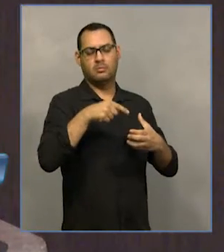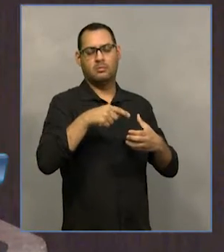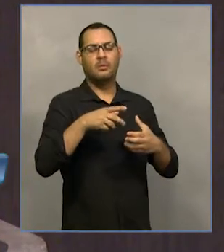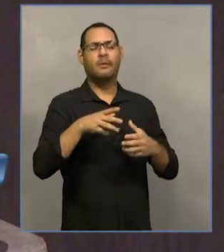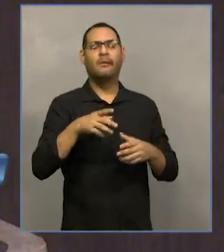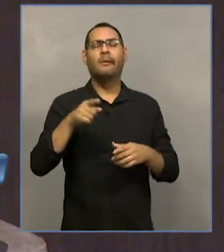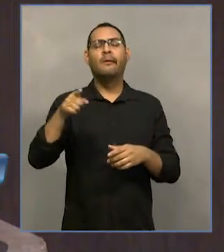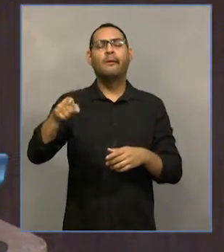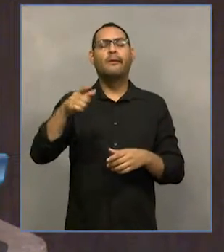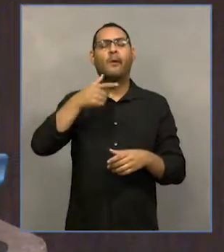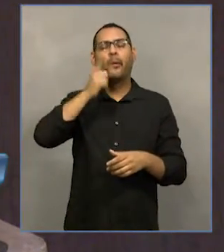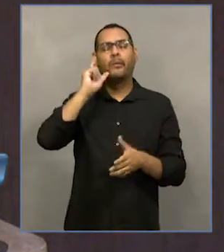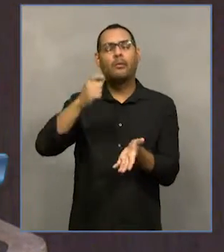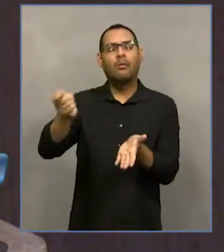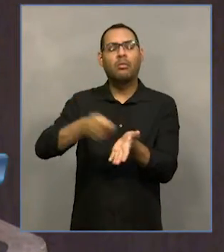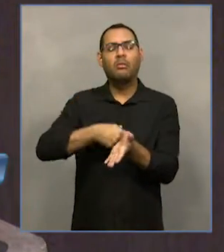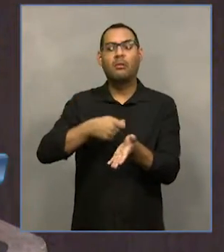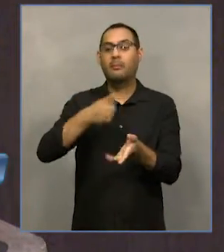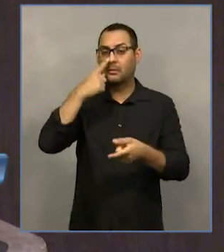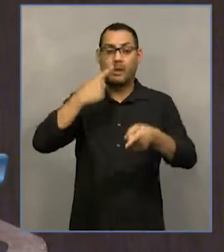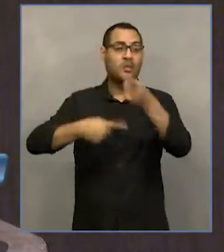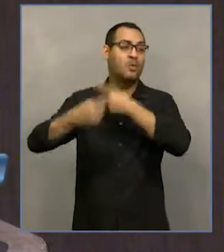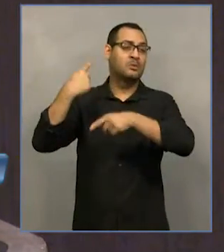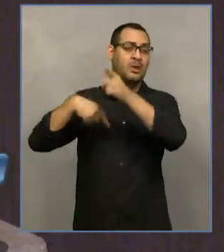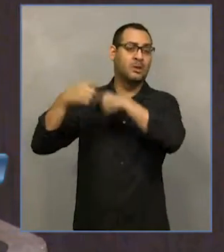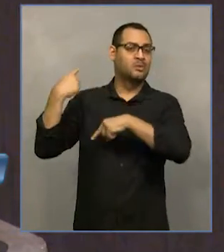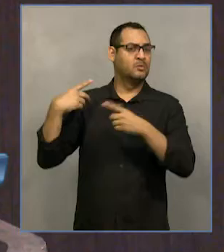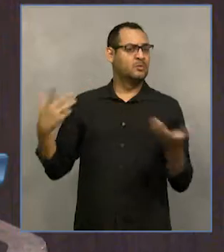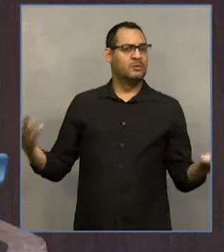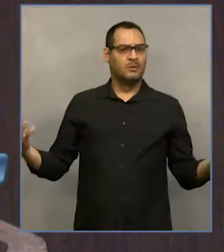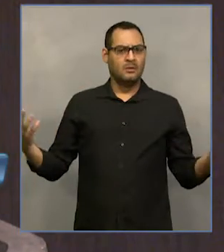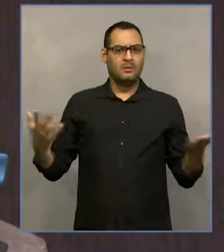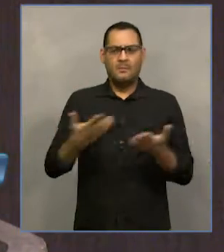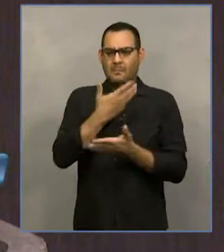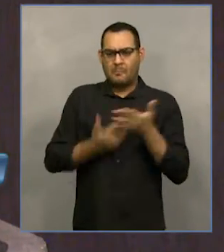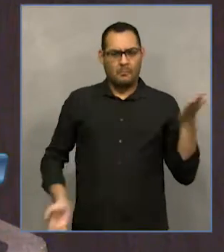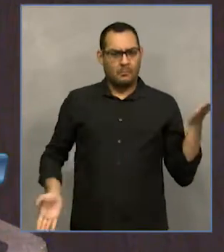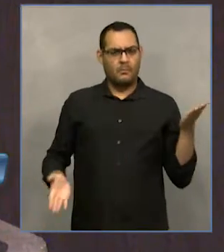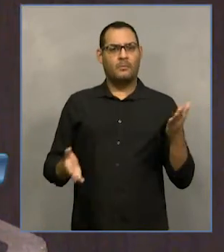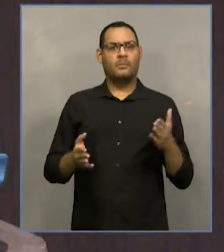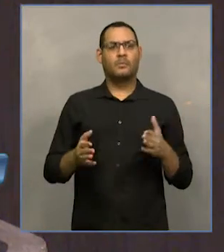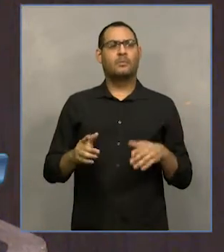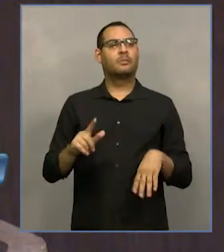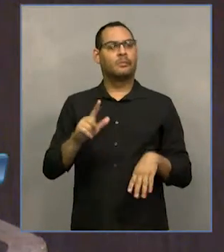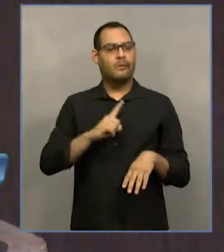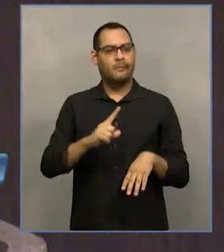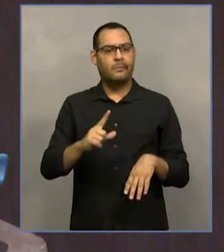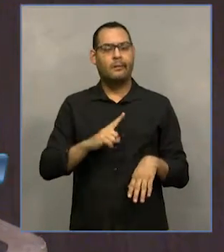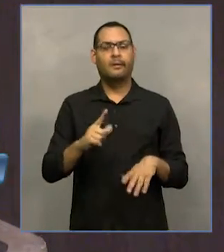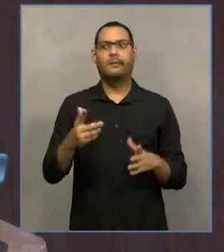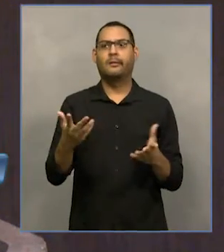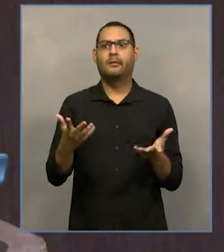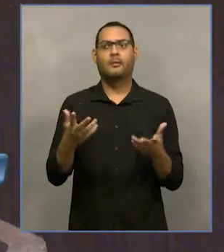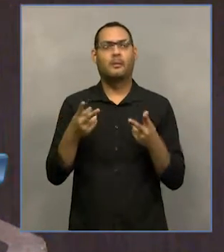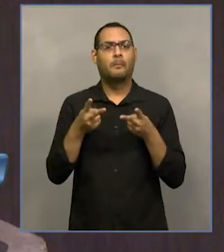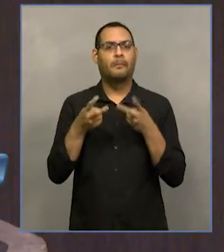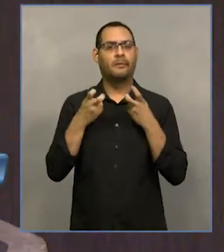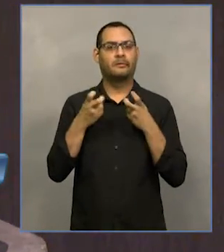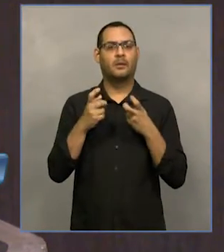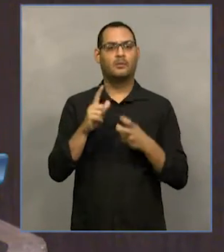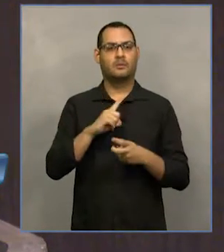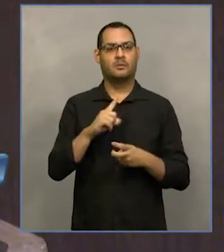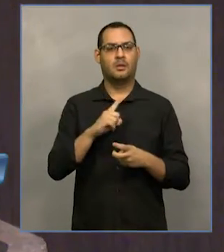retrocesso, que é o avanço da utilização de forças armadas, um desvio na utilização das forças